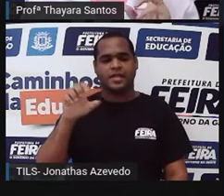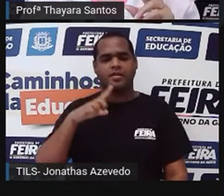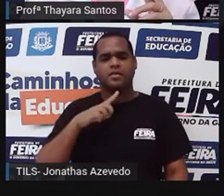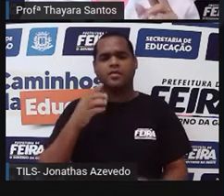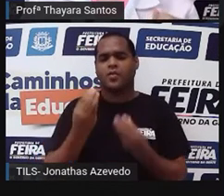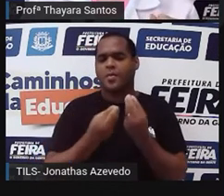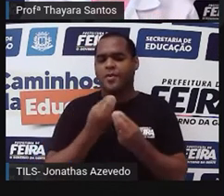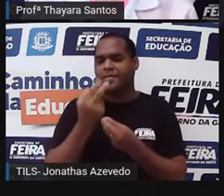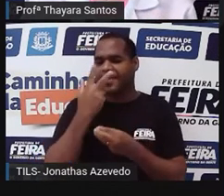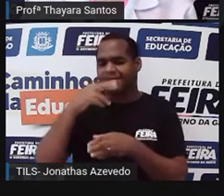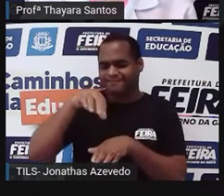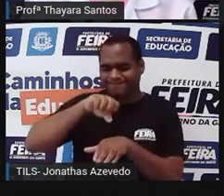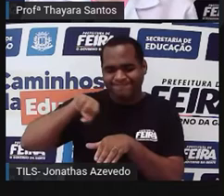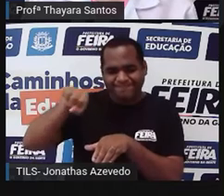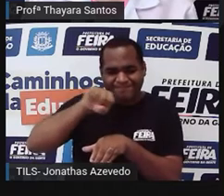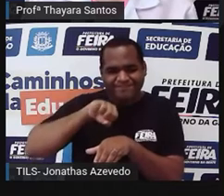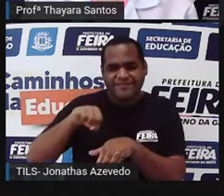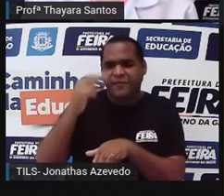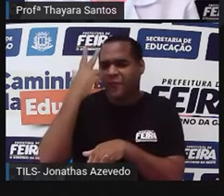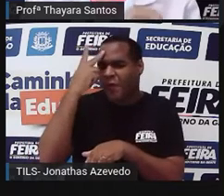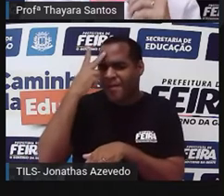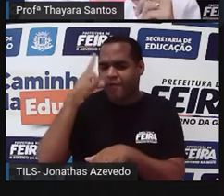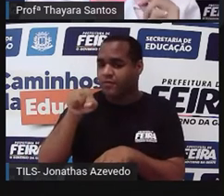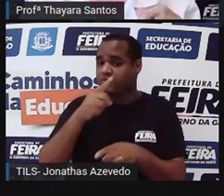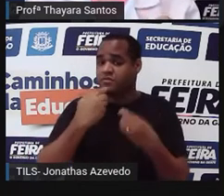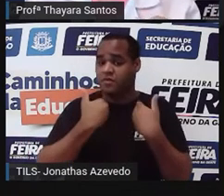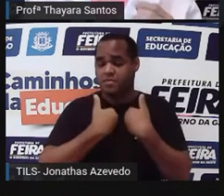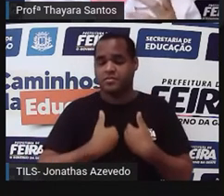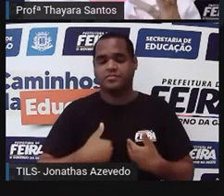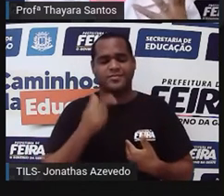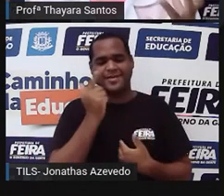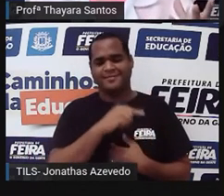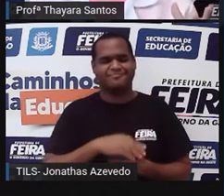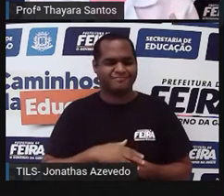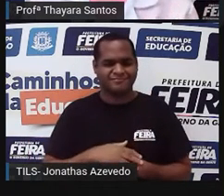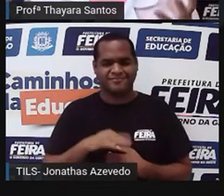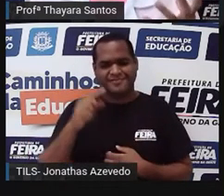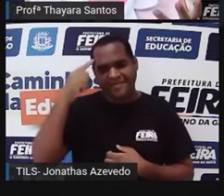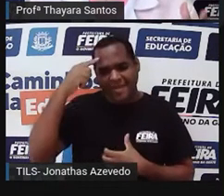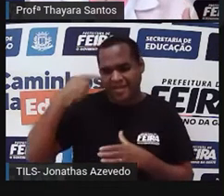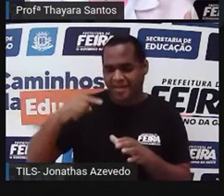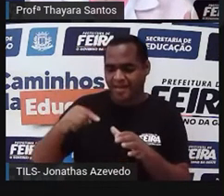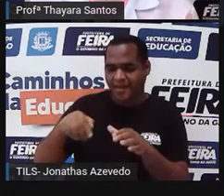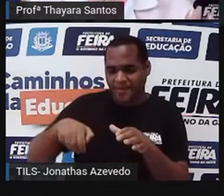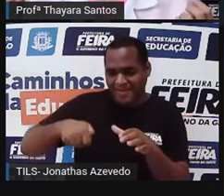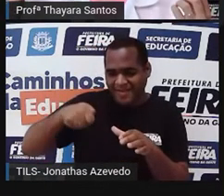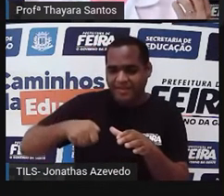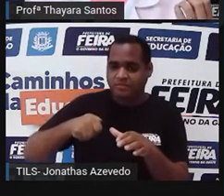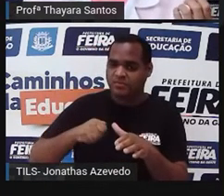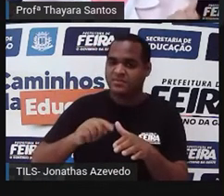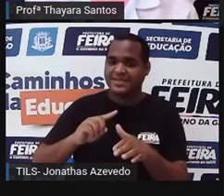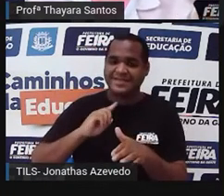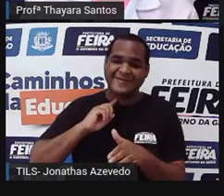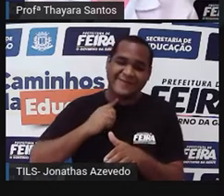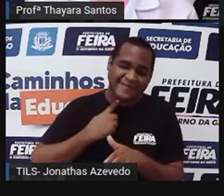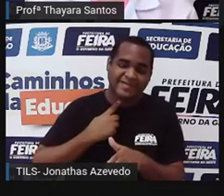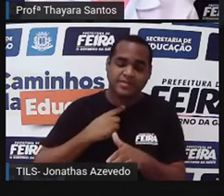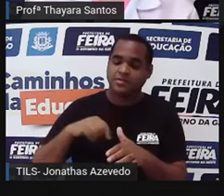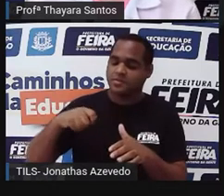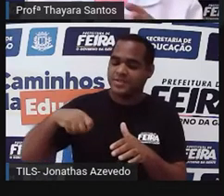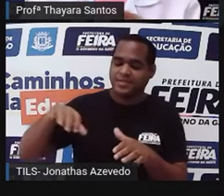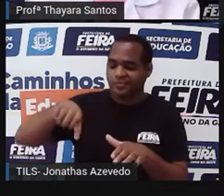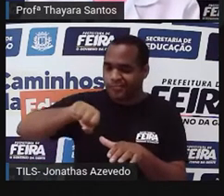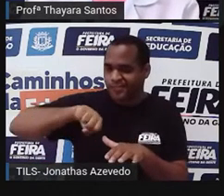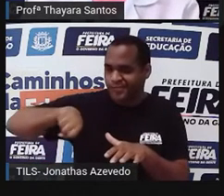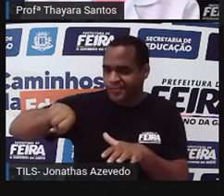como se fosse um detergente natural do nosso corpo. O que é que acontece quando a gente pega uma panela bem engordurada e joga detergente